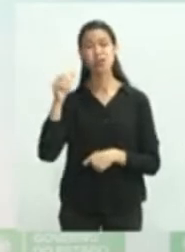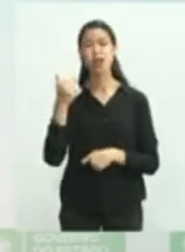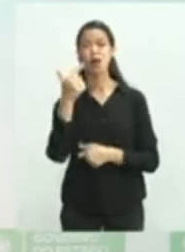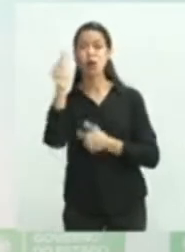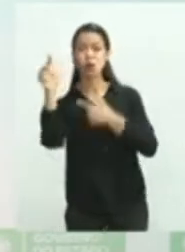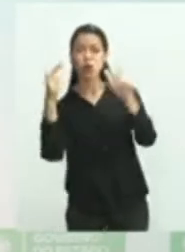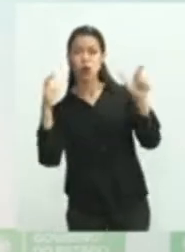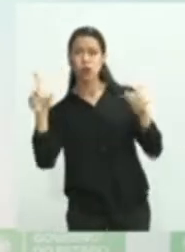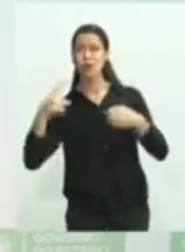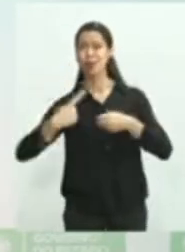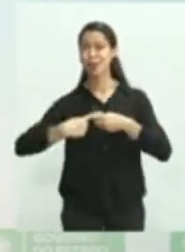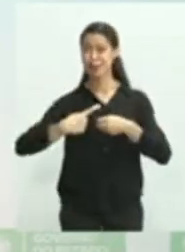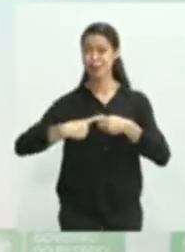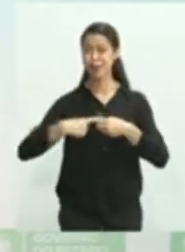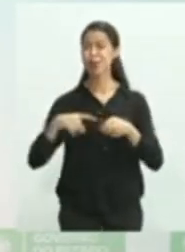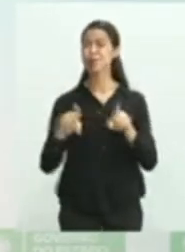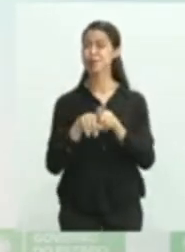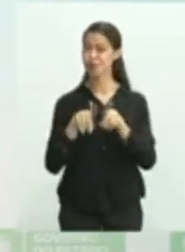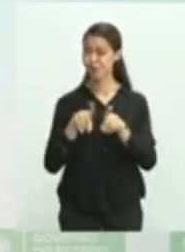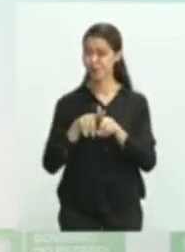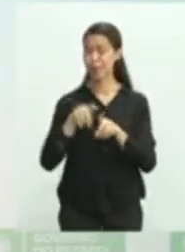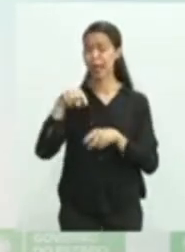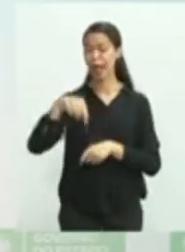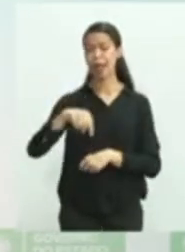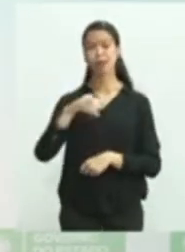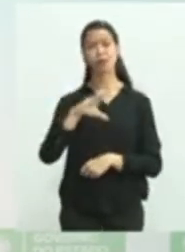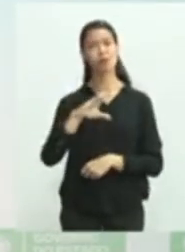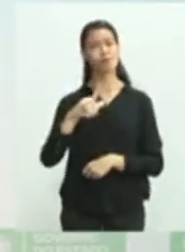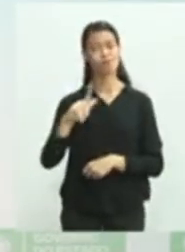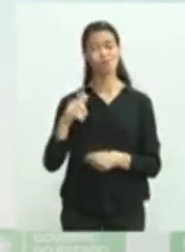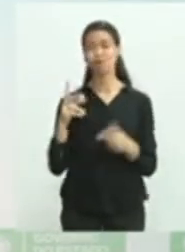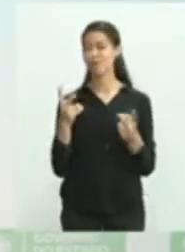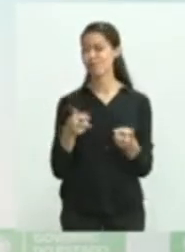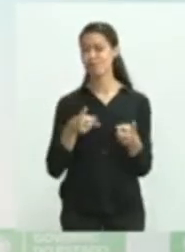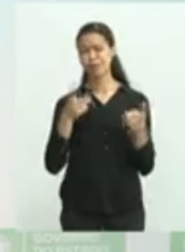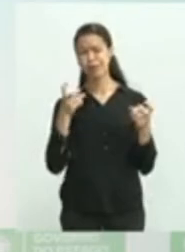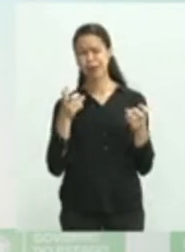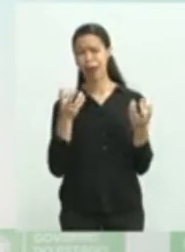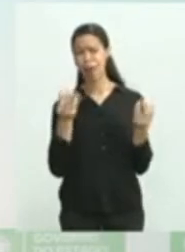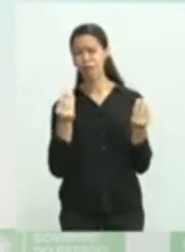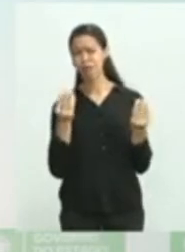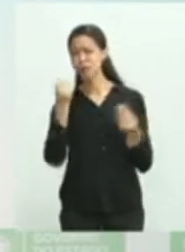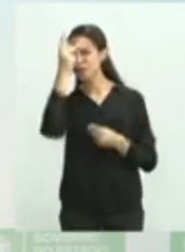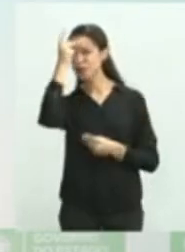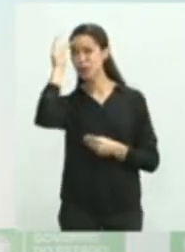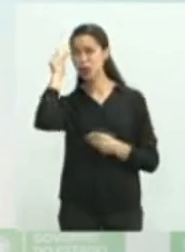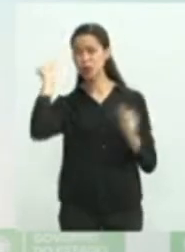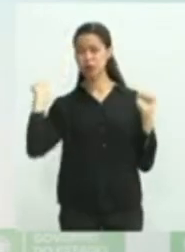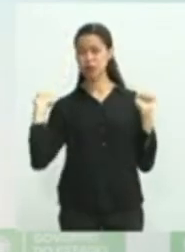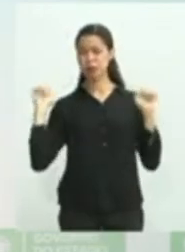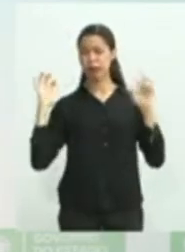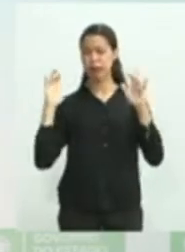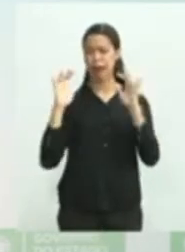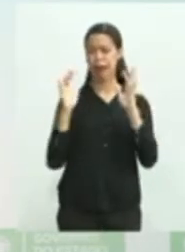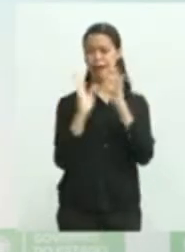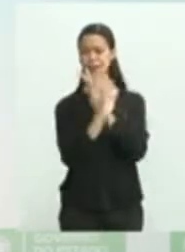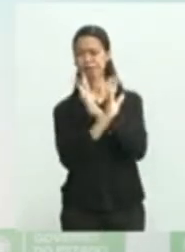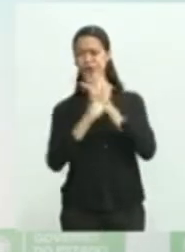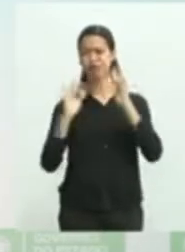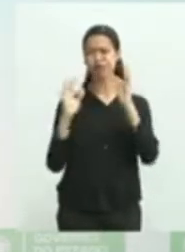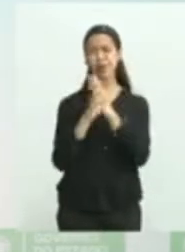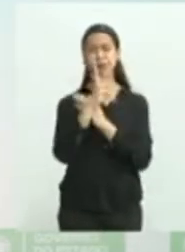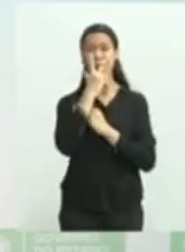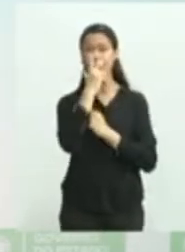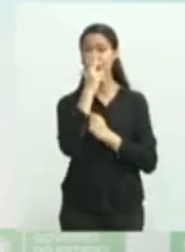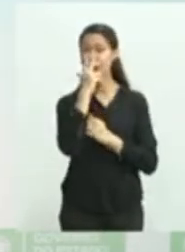na capital, o trânsito muito grande, aglomerações e as pessoas querendo voltar